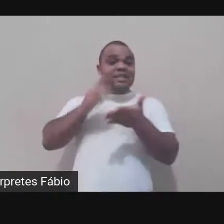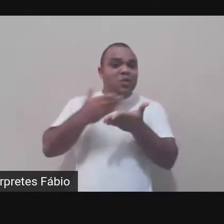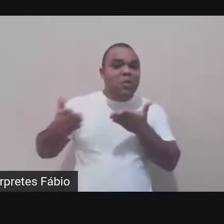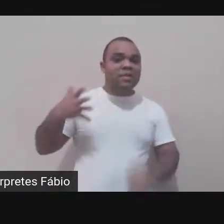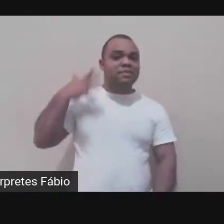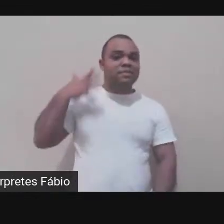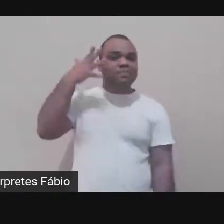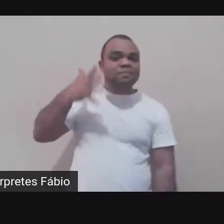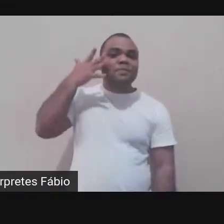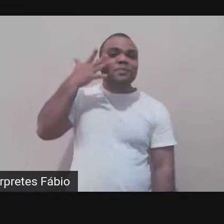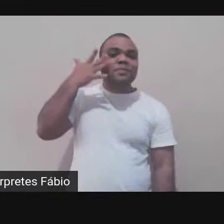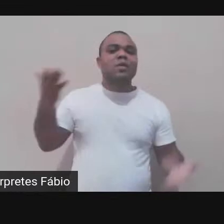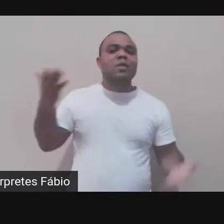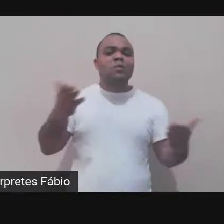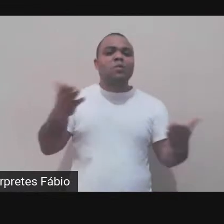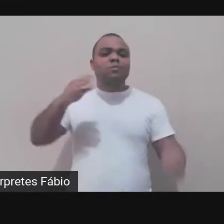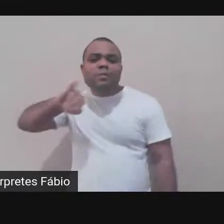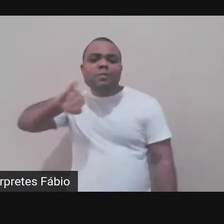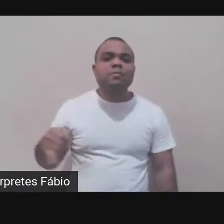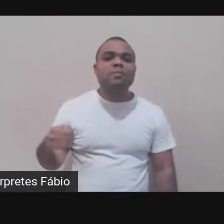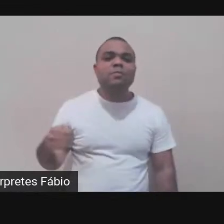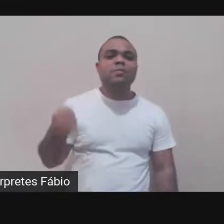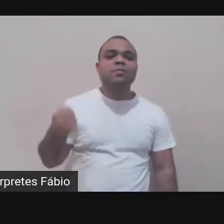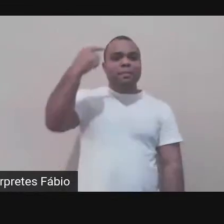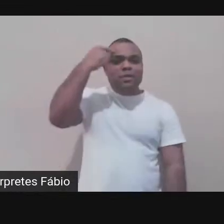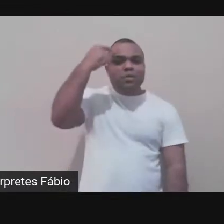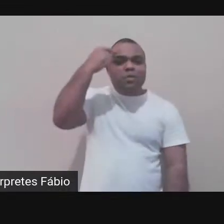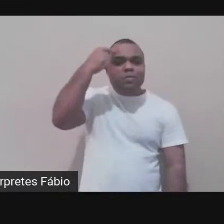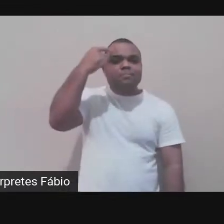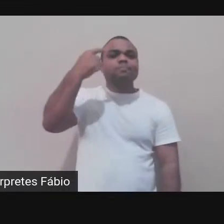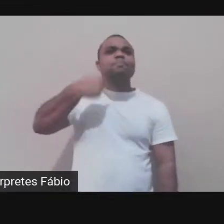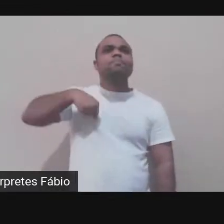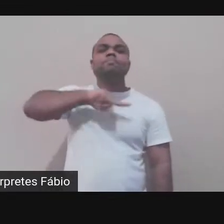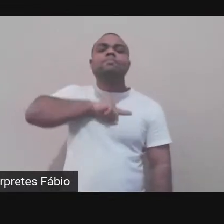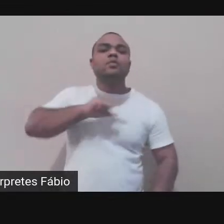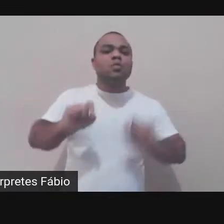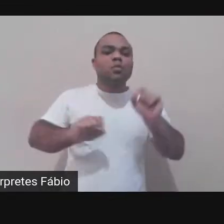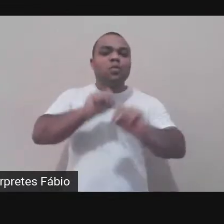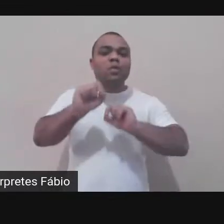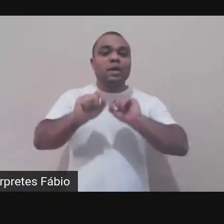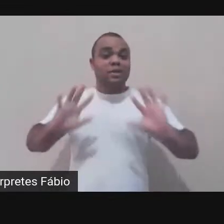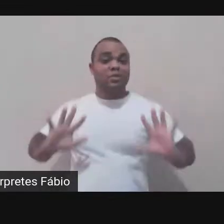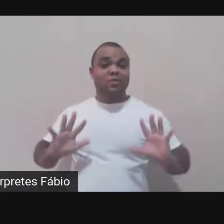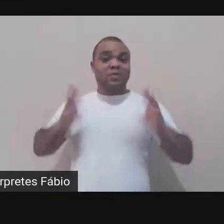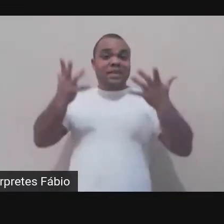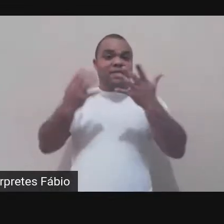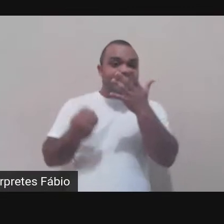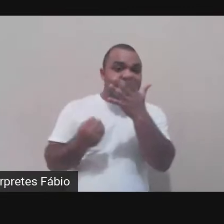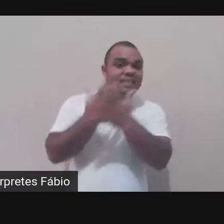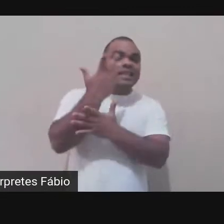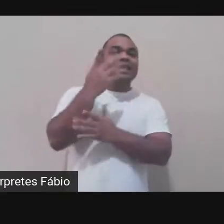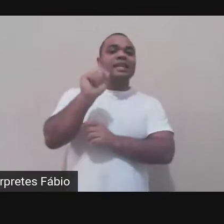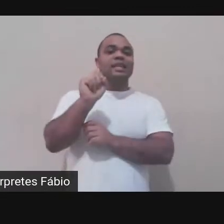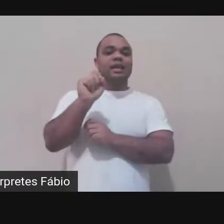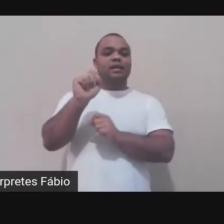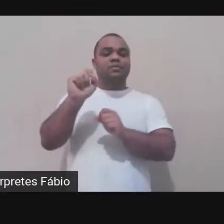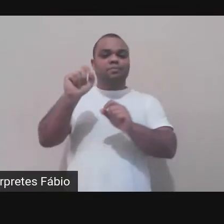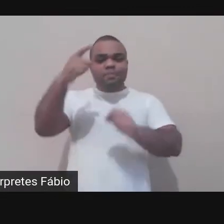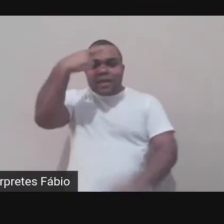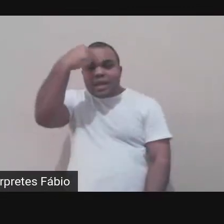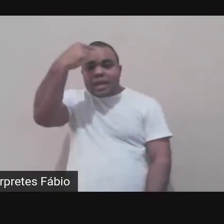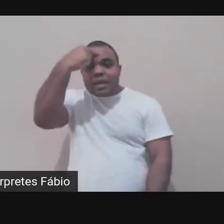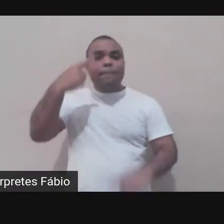gostaria de pontuar a relevância de repensarmos a natureza de eventos acadêmicos, apesar da pandemia e devido a um momento